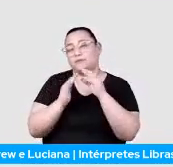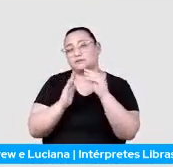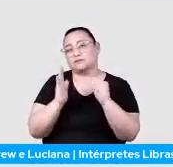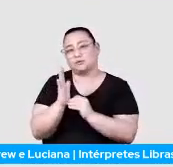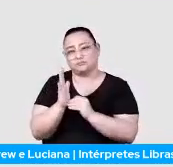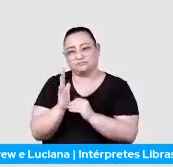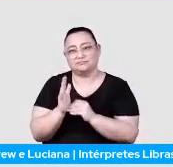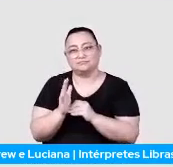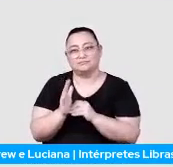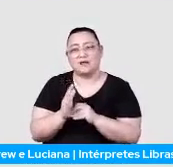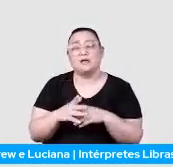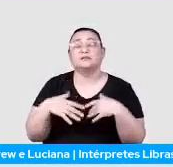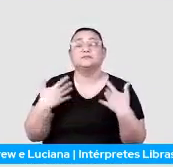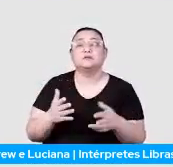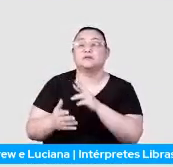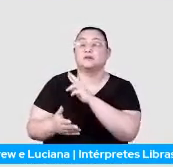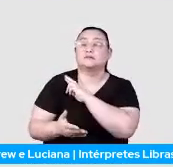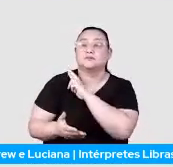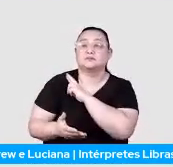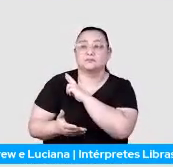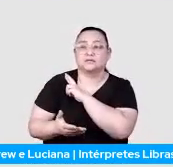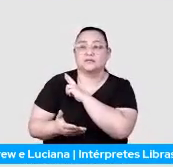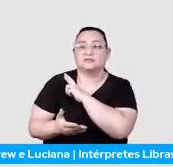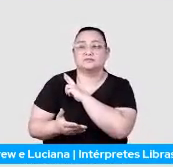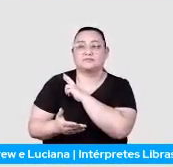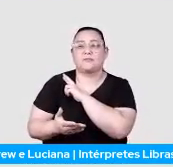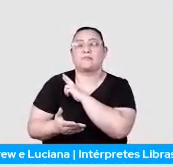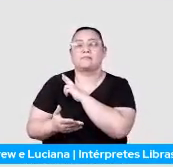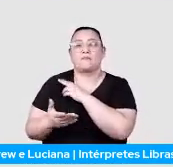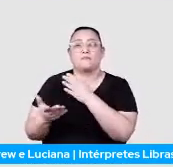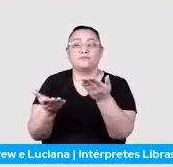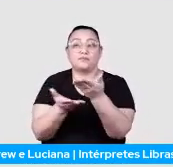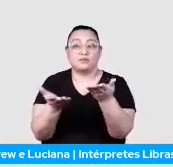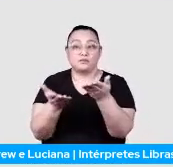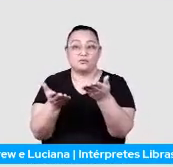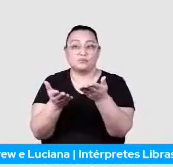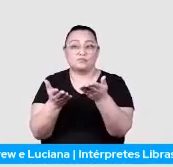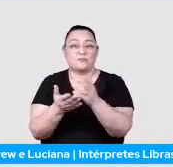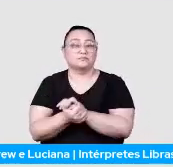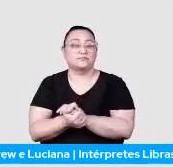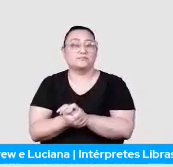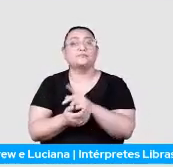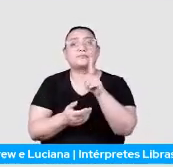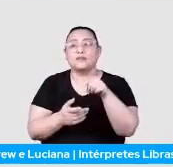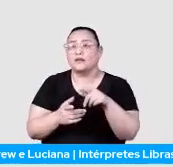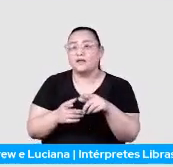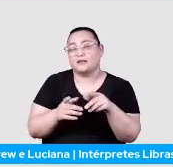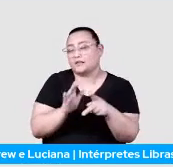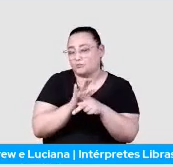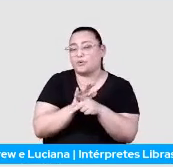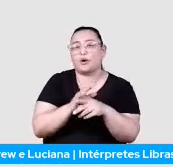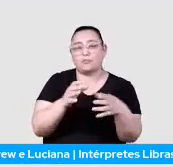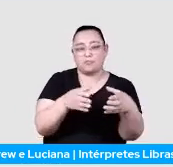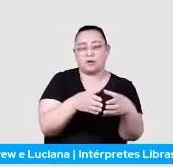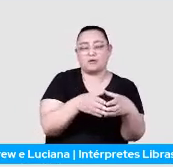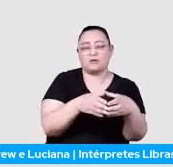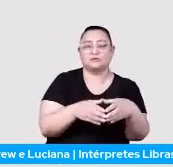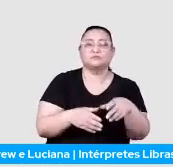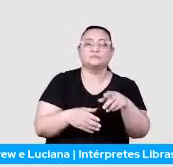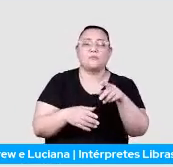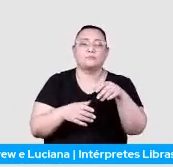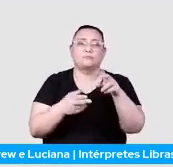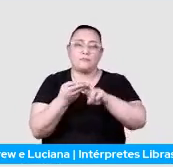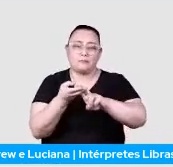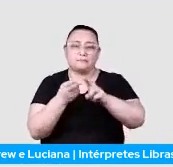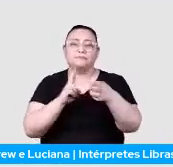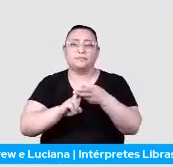Qual é a tarefa do Spider Moon? Ele é um pacote Python, ele é uma extensão do Scrap, que ele tem